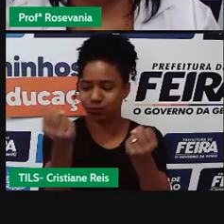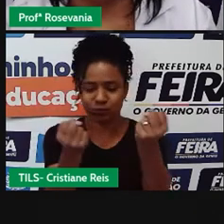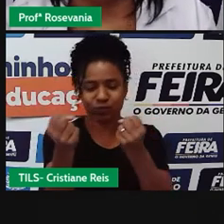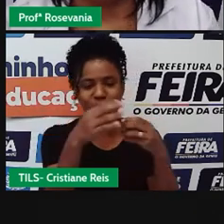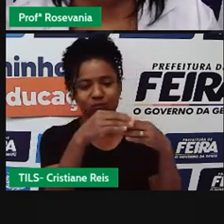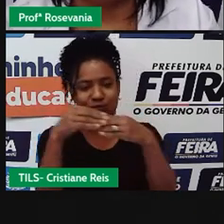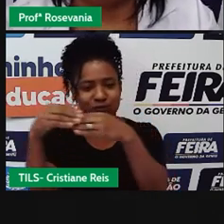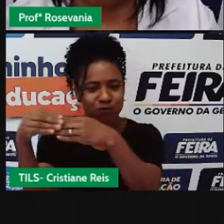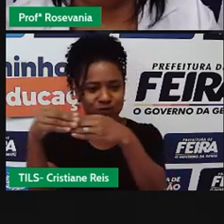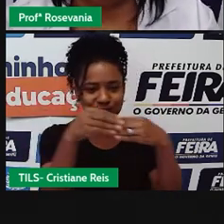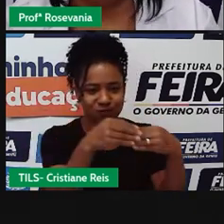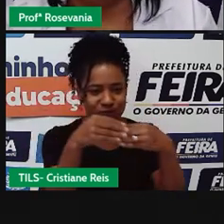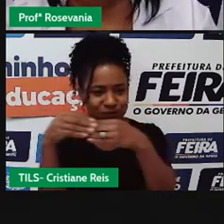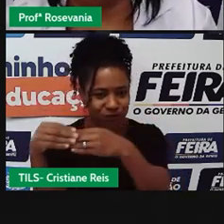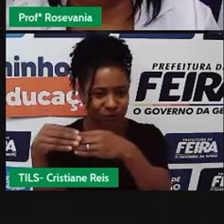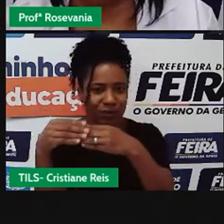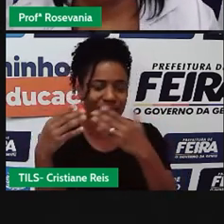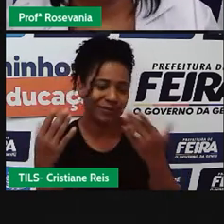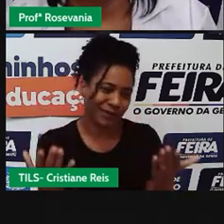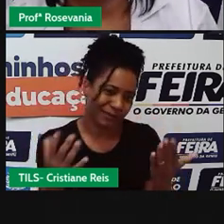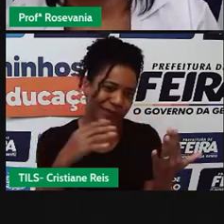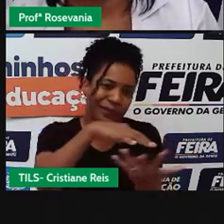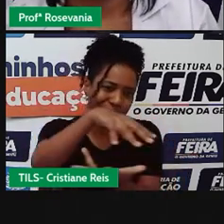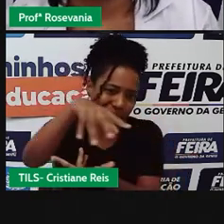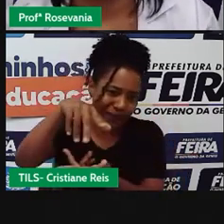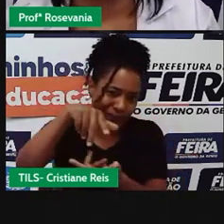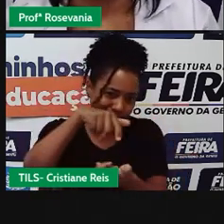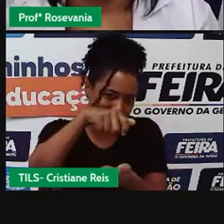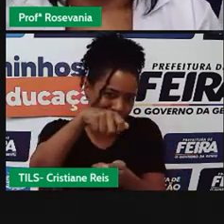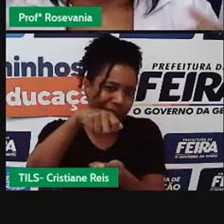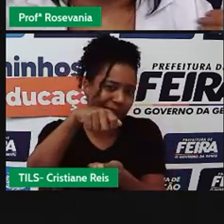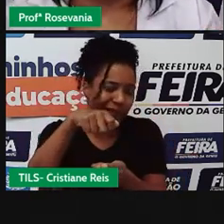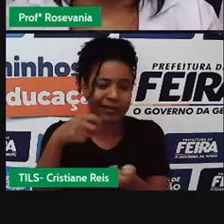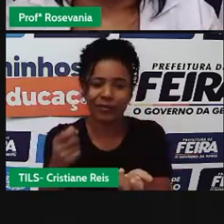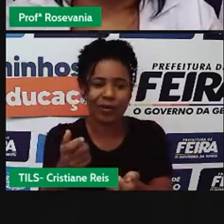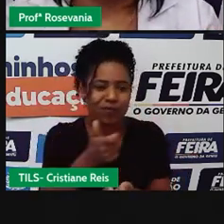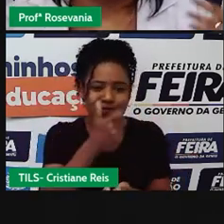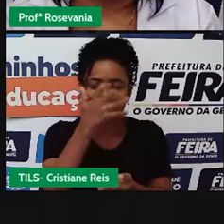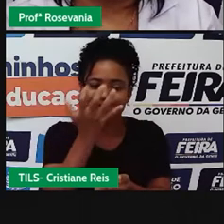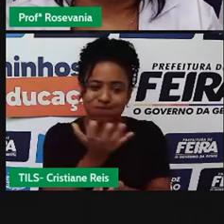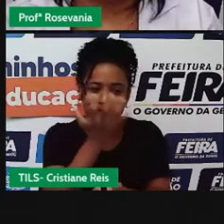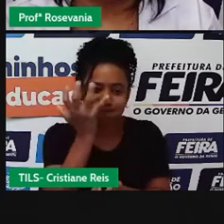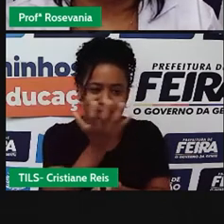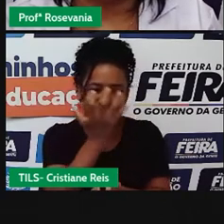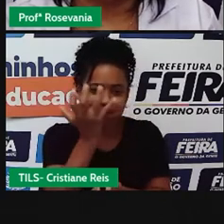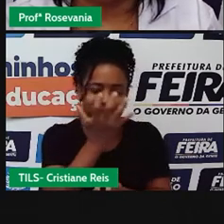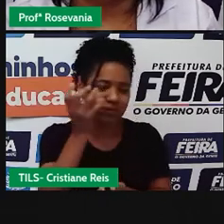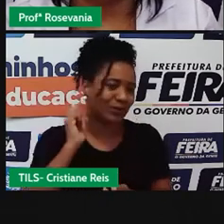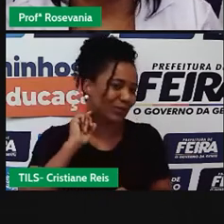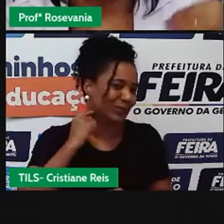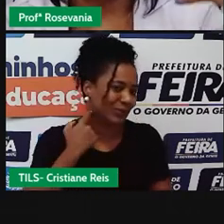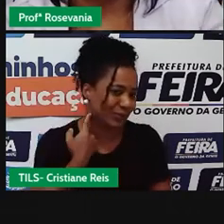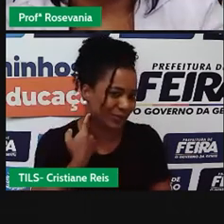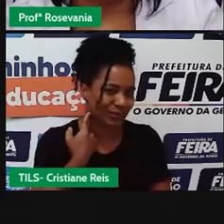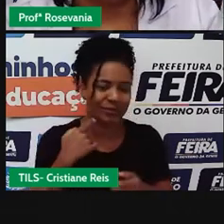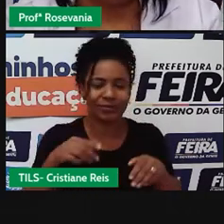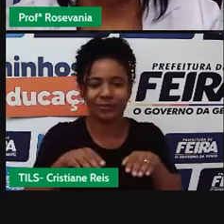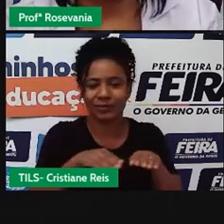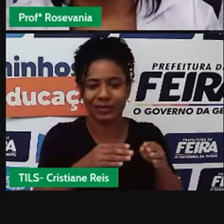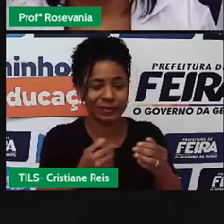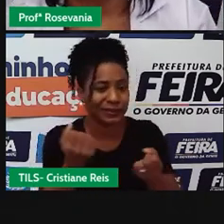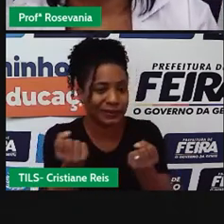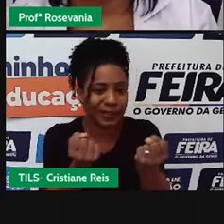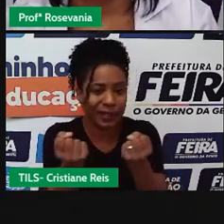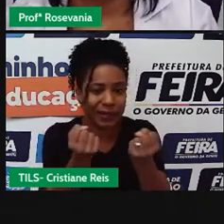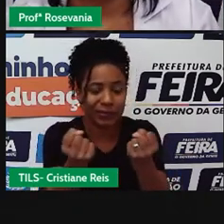algum lugar, então, o planeta, também, não agradece esse tipo de atitude, né, gente, sem falar que ainda precisa ter estacionamentos, que já é uma outra